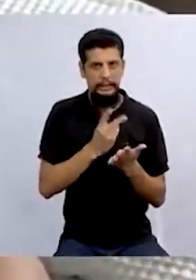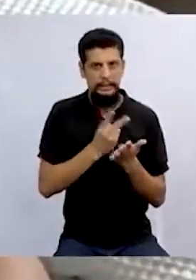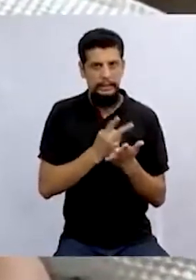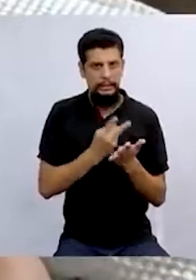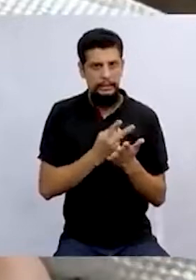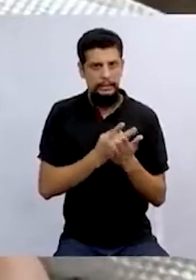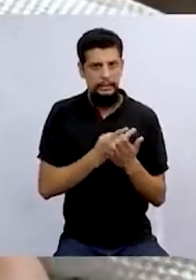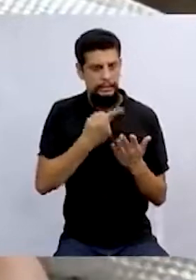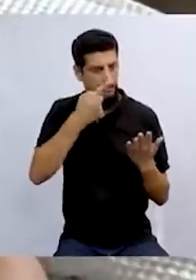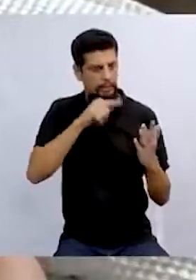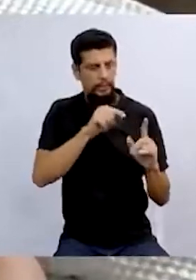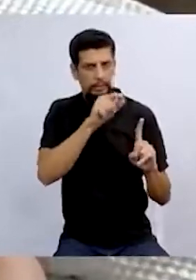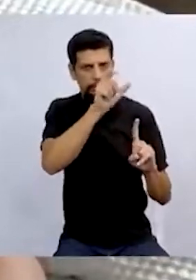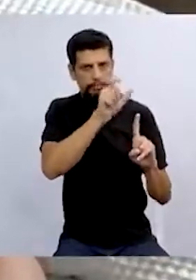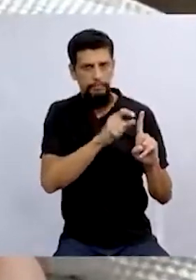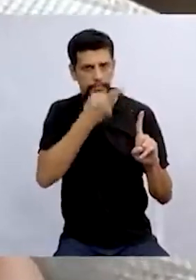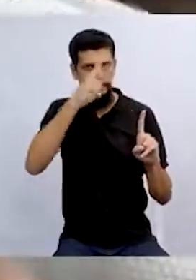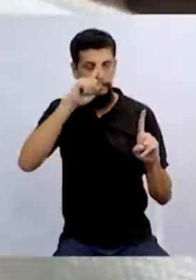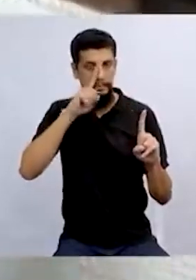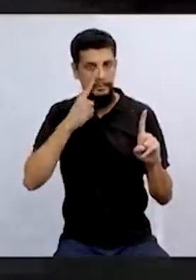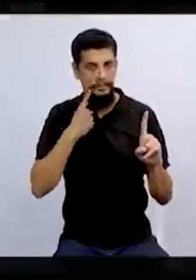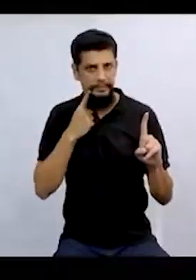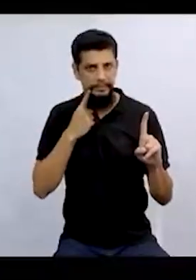tinham feito a bruxa chorar.